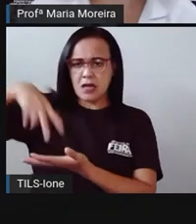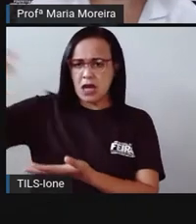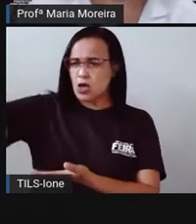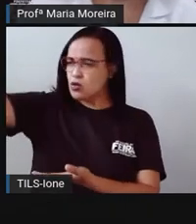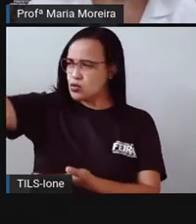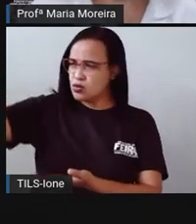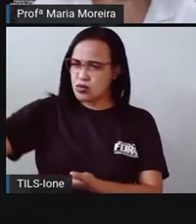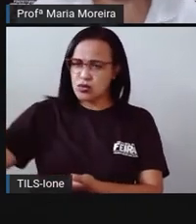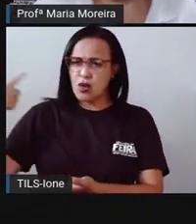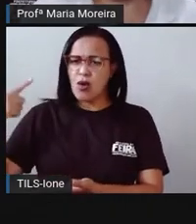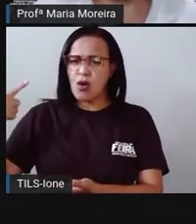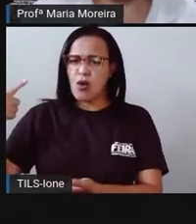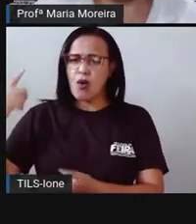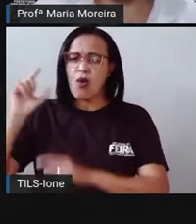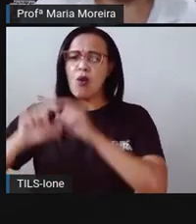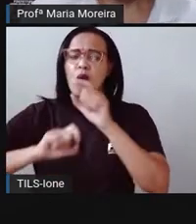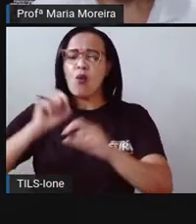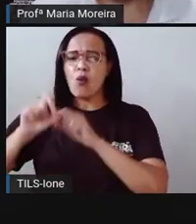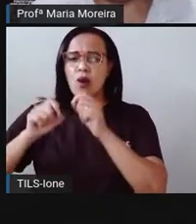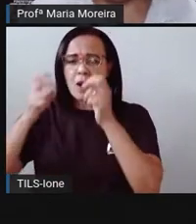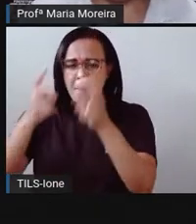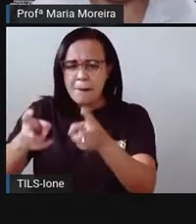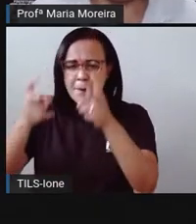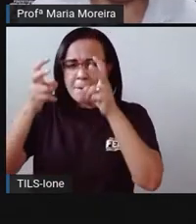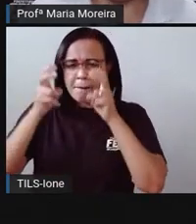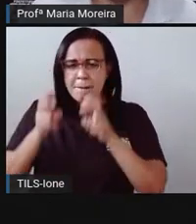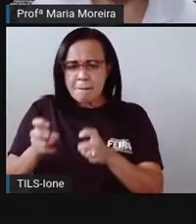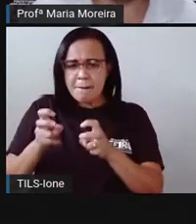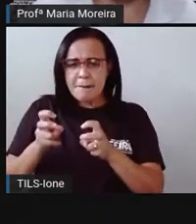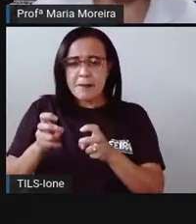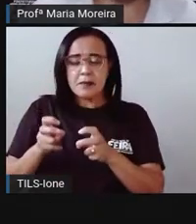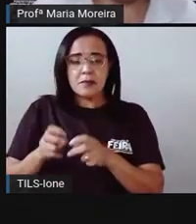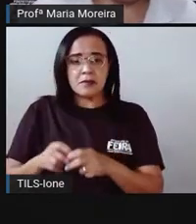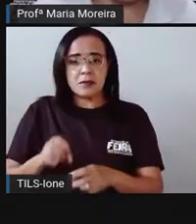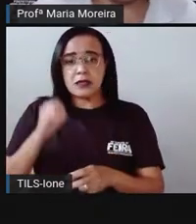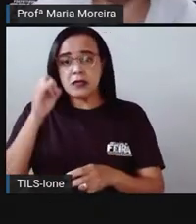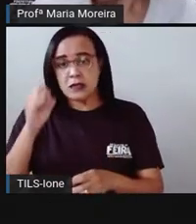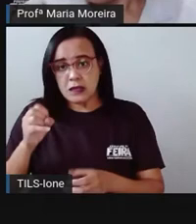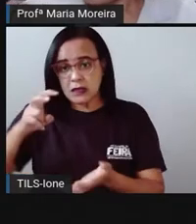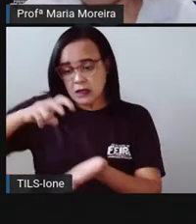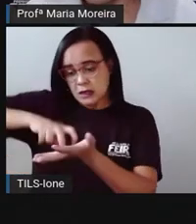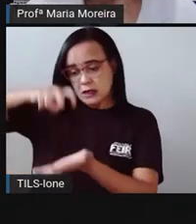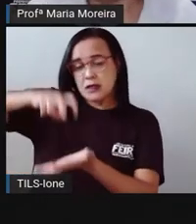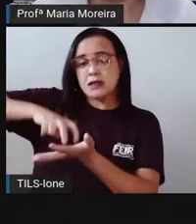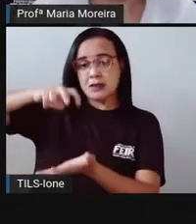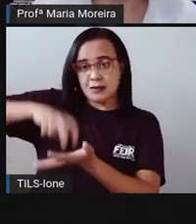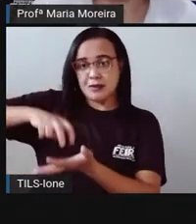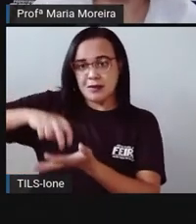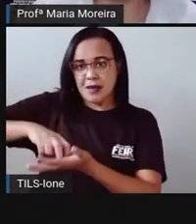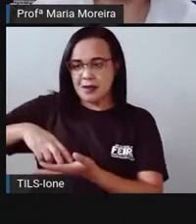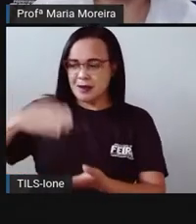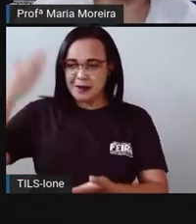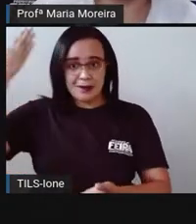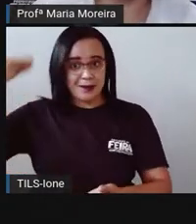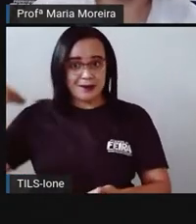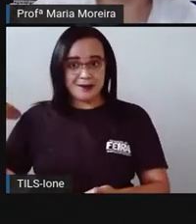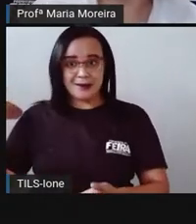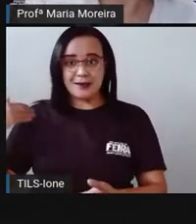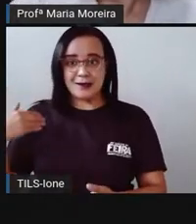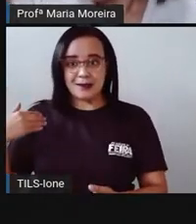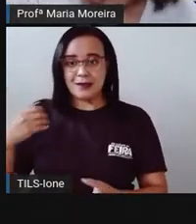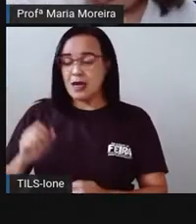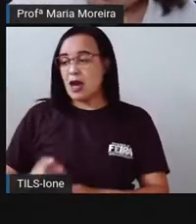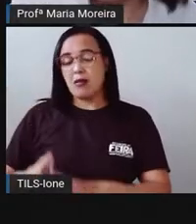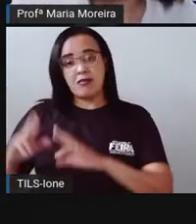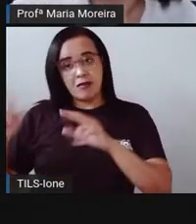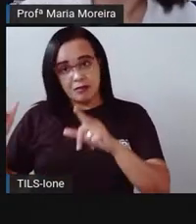fechado, mas você vai perceber que se você for lá de manhã, a sua sombra vai estar de um jeito. Se você for lá a meio-dia, a sua sombra vai estar de um